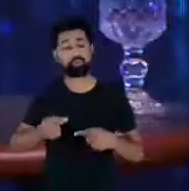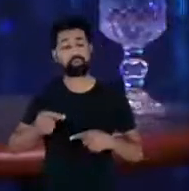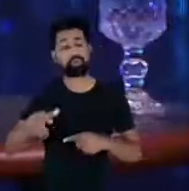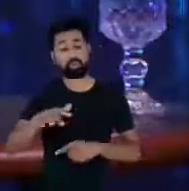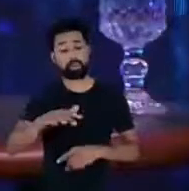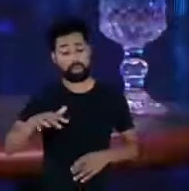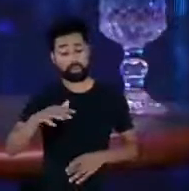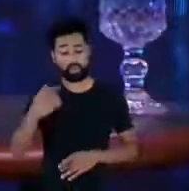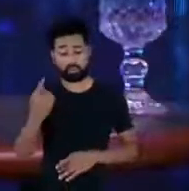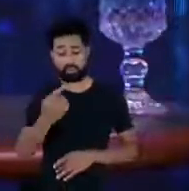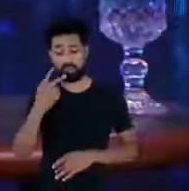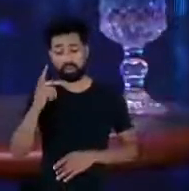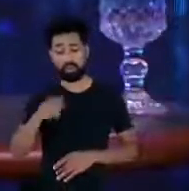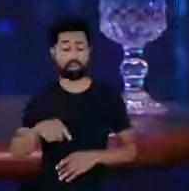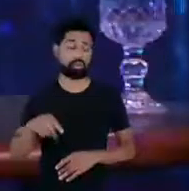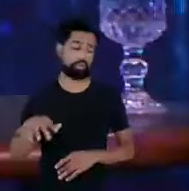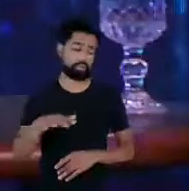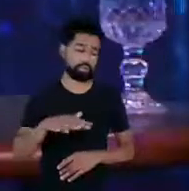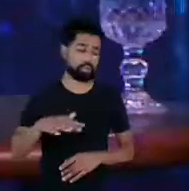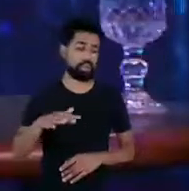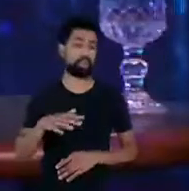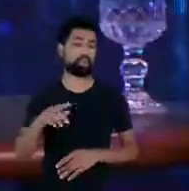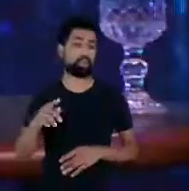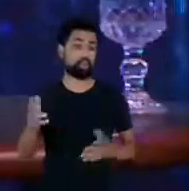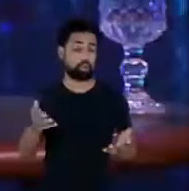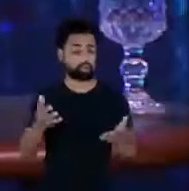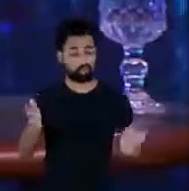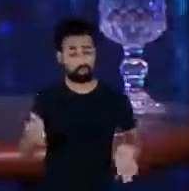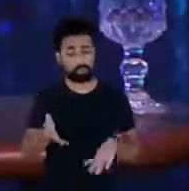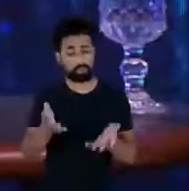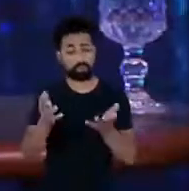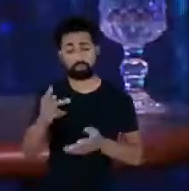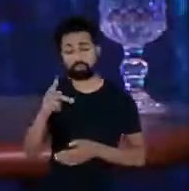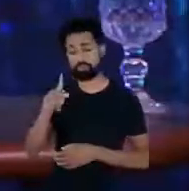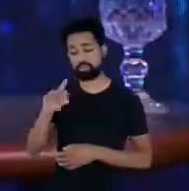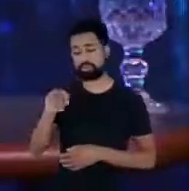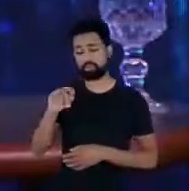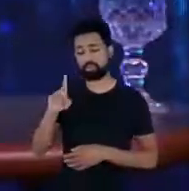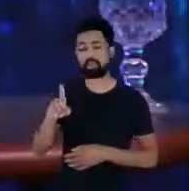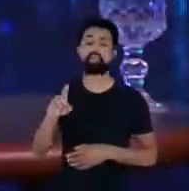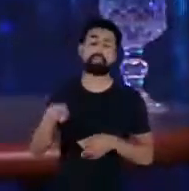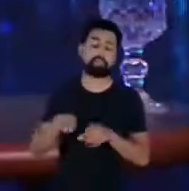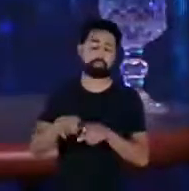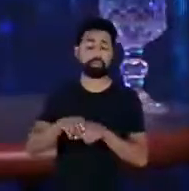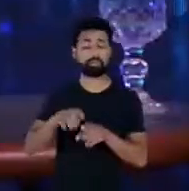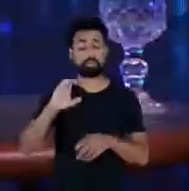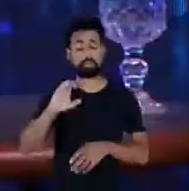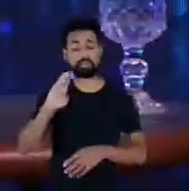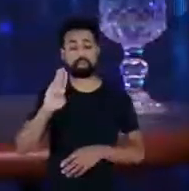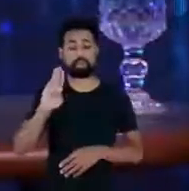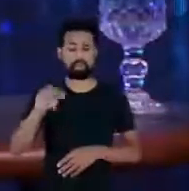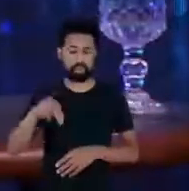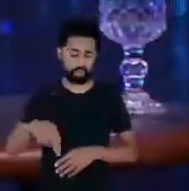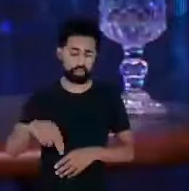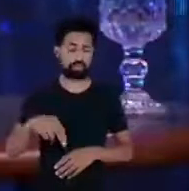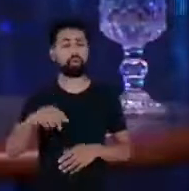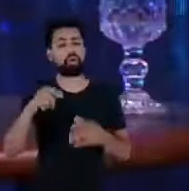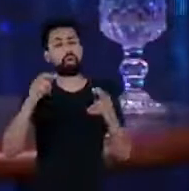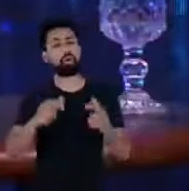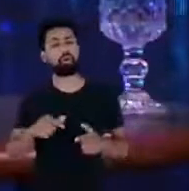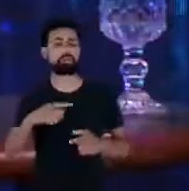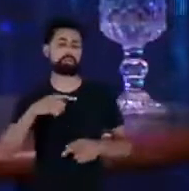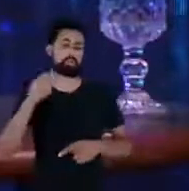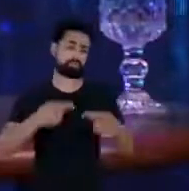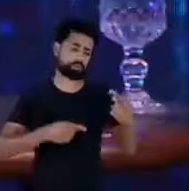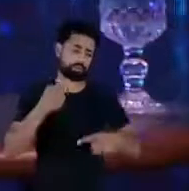chama um ambiente que é promovido hoje pelo pelo BID pela CVM né pelos aonde há uma discussão hoje